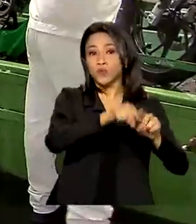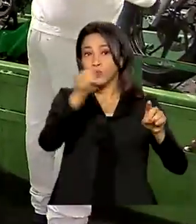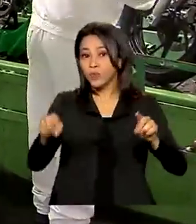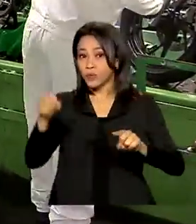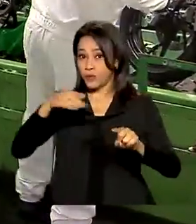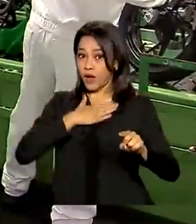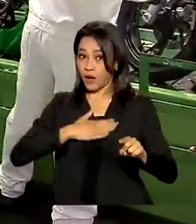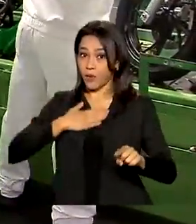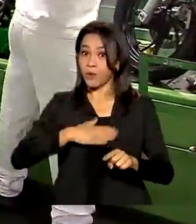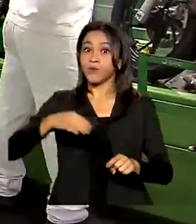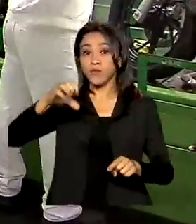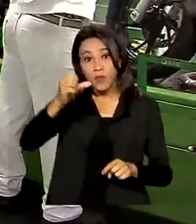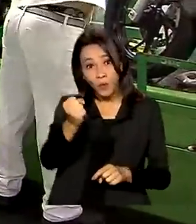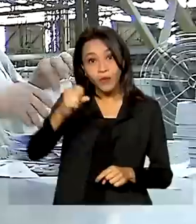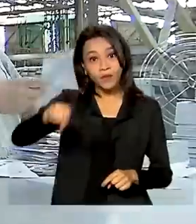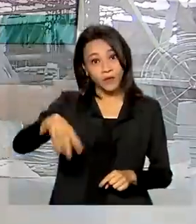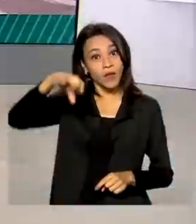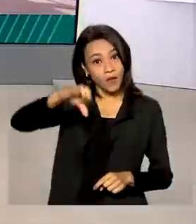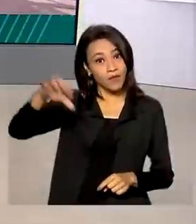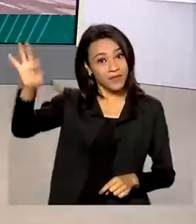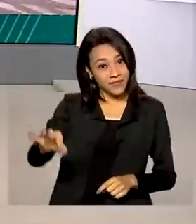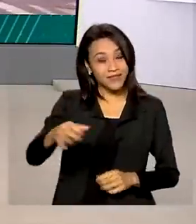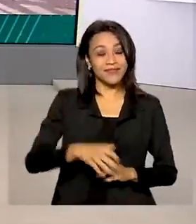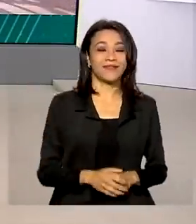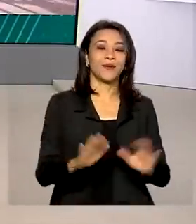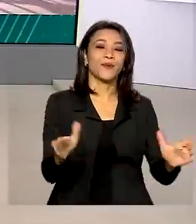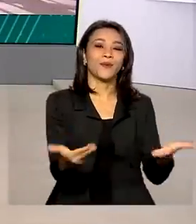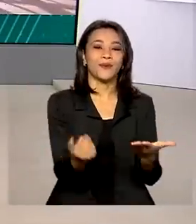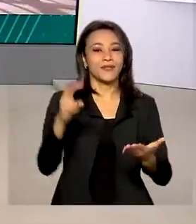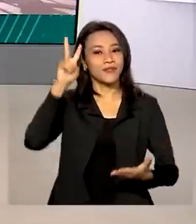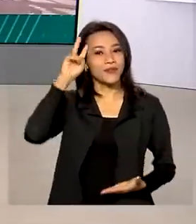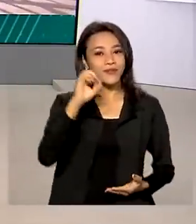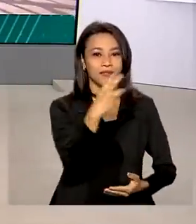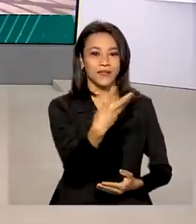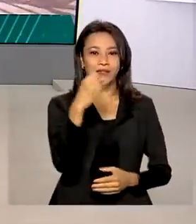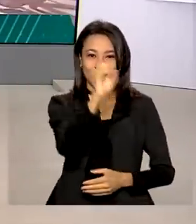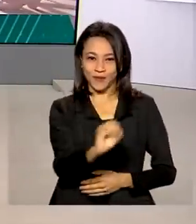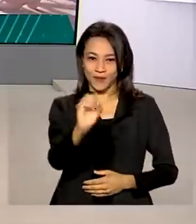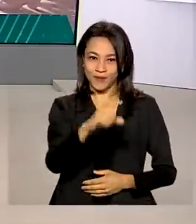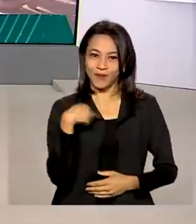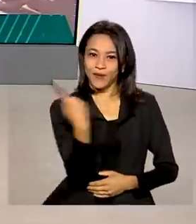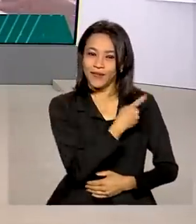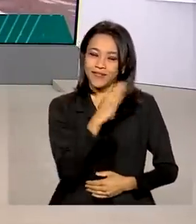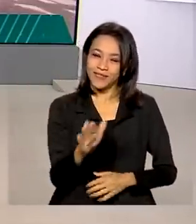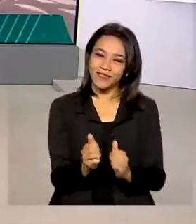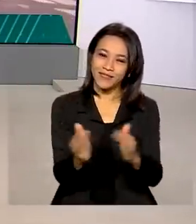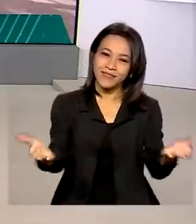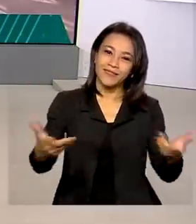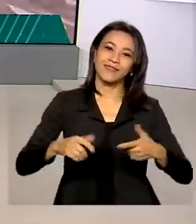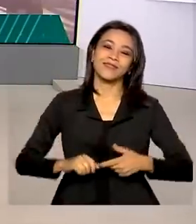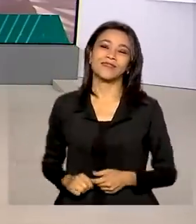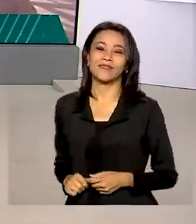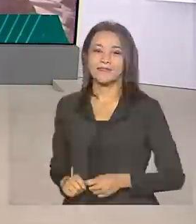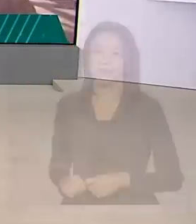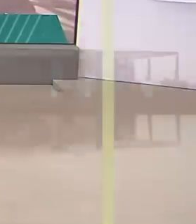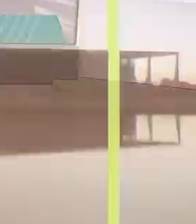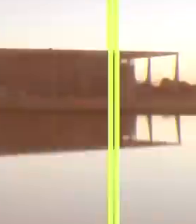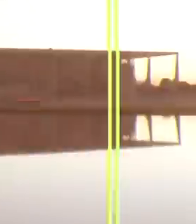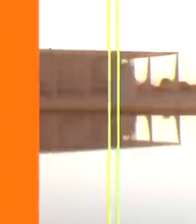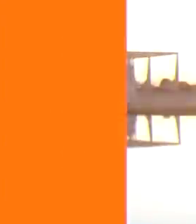em 8,9%. Segunda-feira, 3 de outubro, o Brasil em Dia já está no ar.